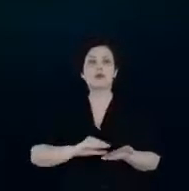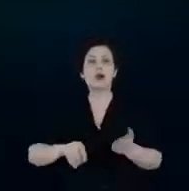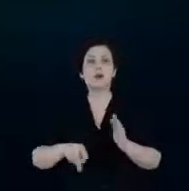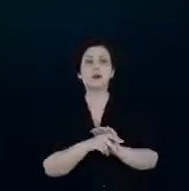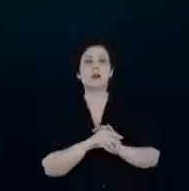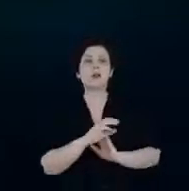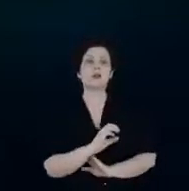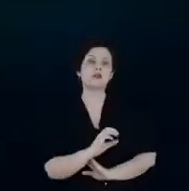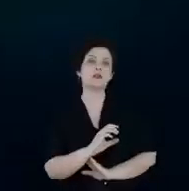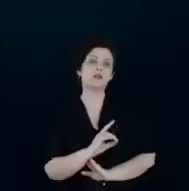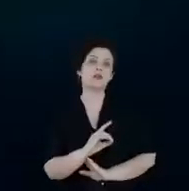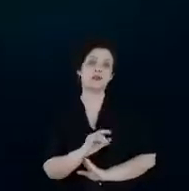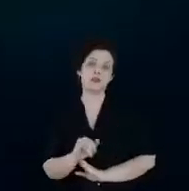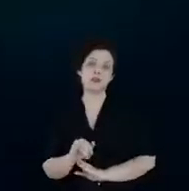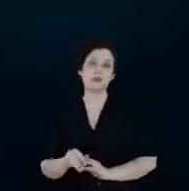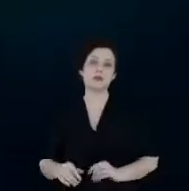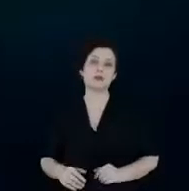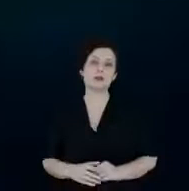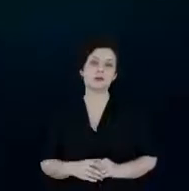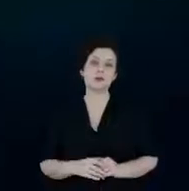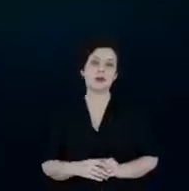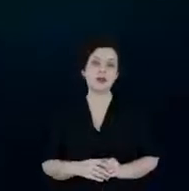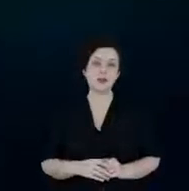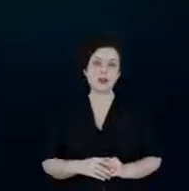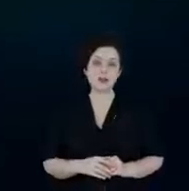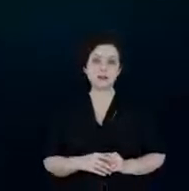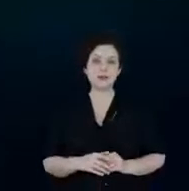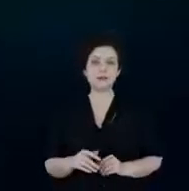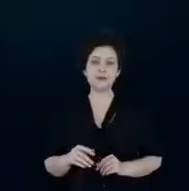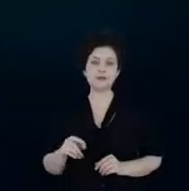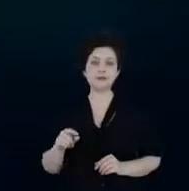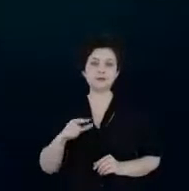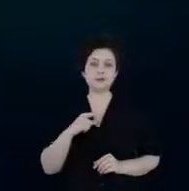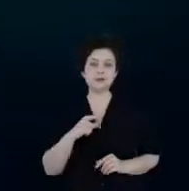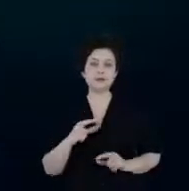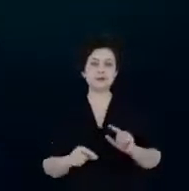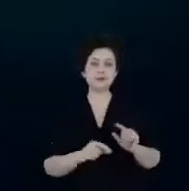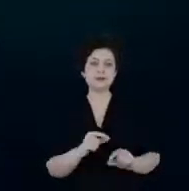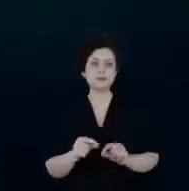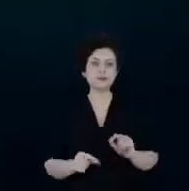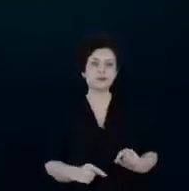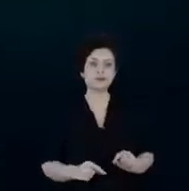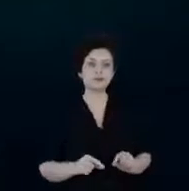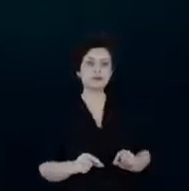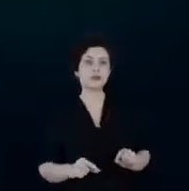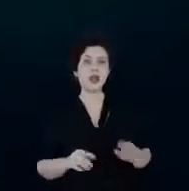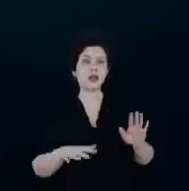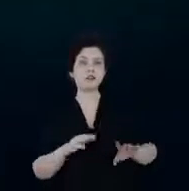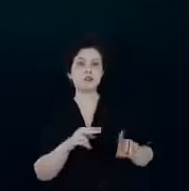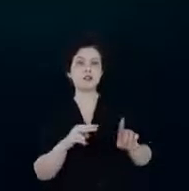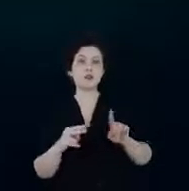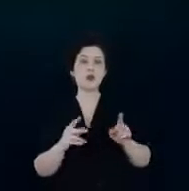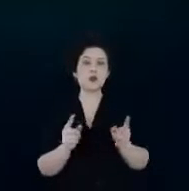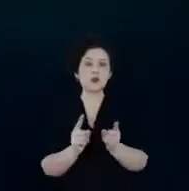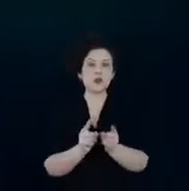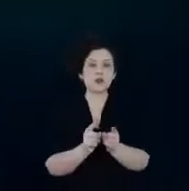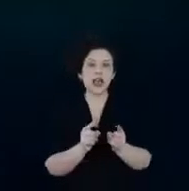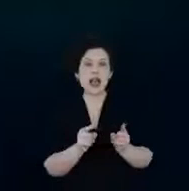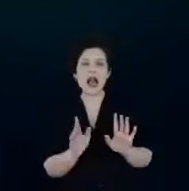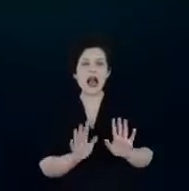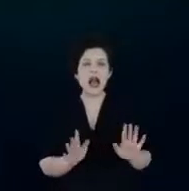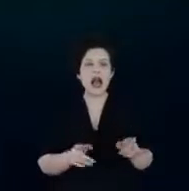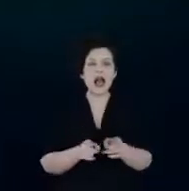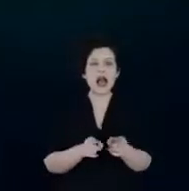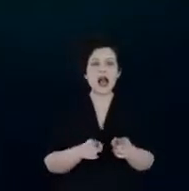eu digo muito a gente tem às vezes uma visão a curtíssimo prazo a curtíssimo